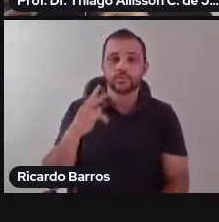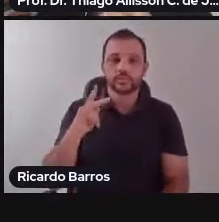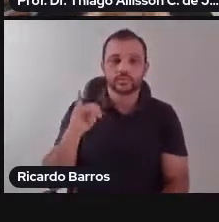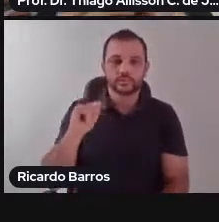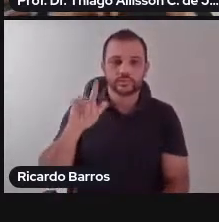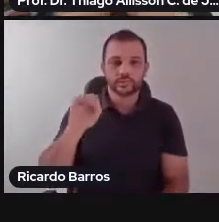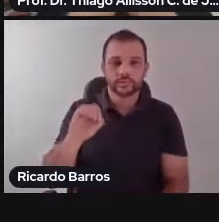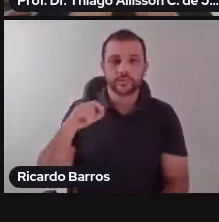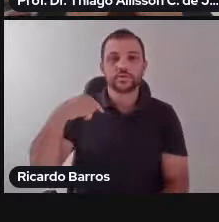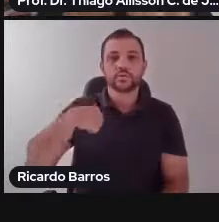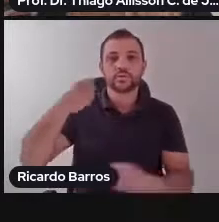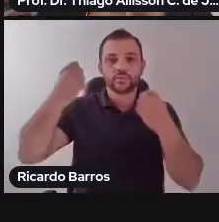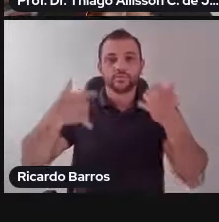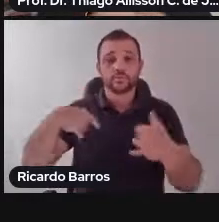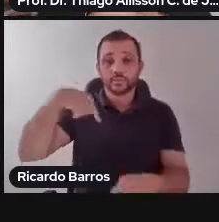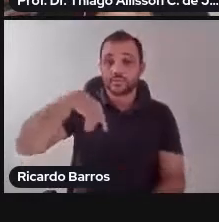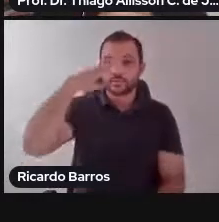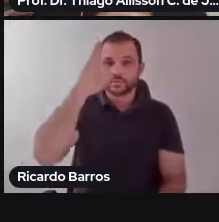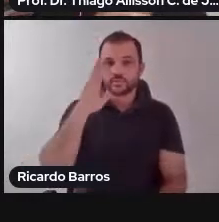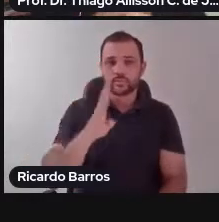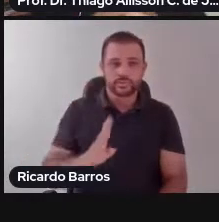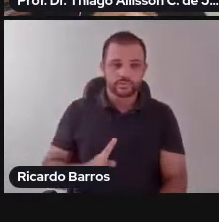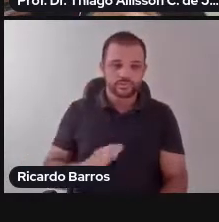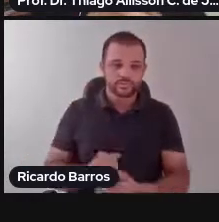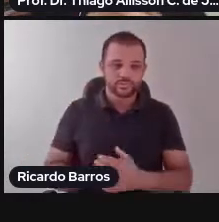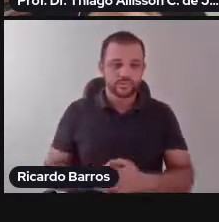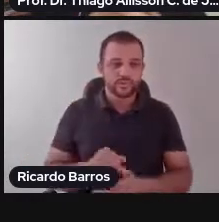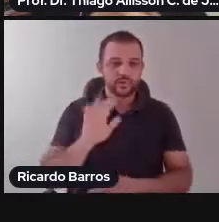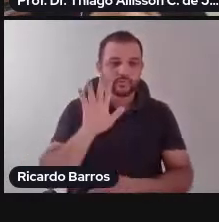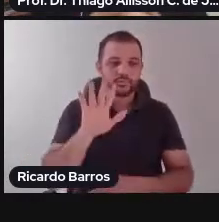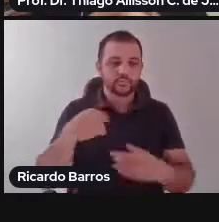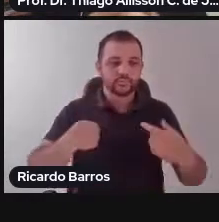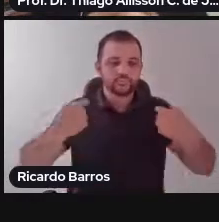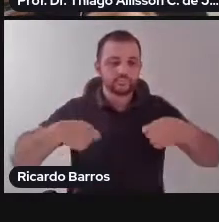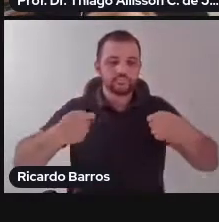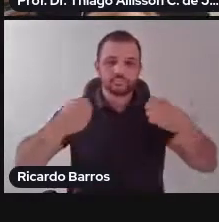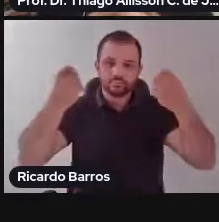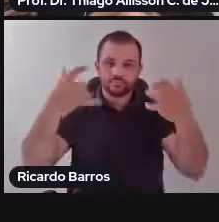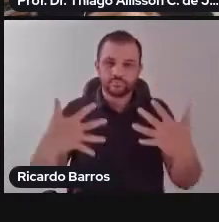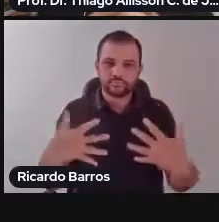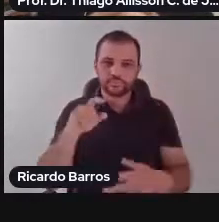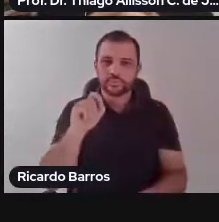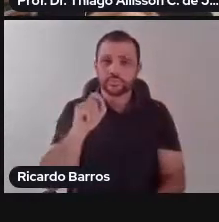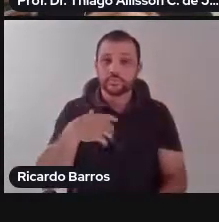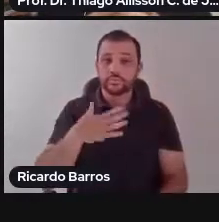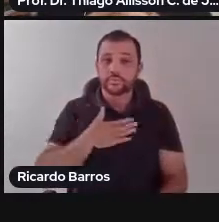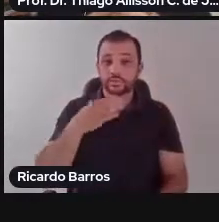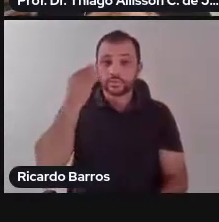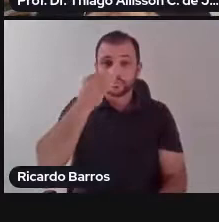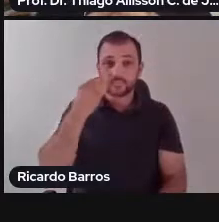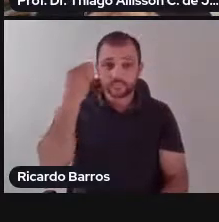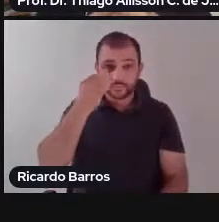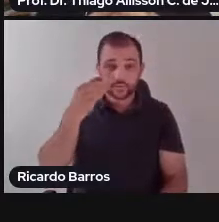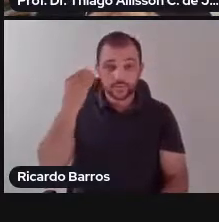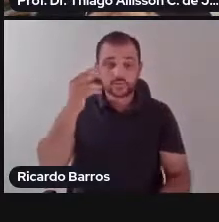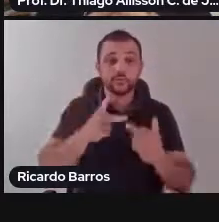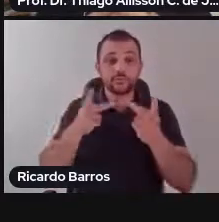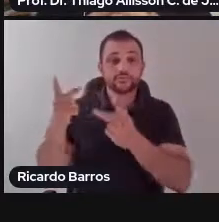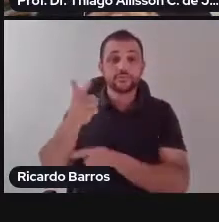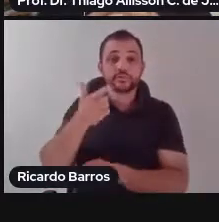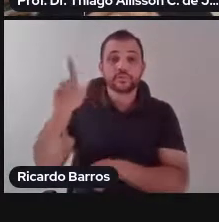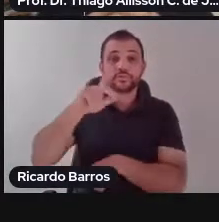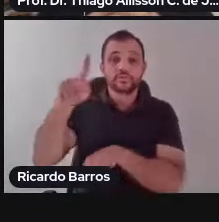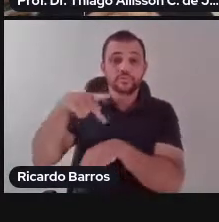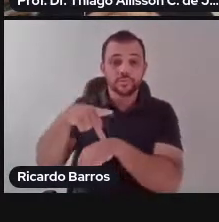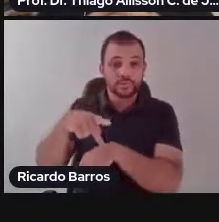aqui do Brasil, mas quero, portanto, referendar uma experiência de internacionalização que pude fazer em um momento anterior à